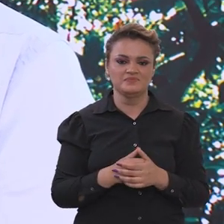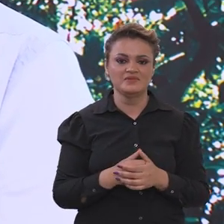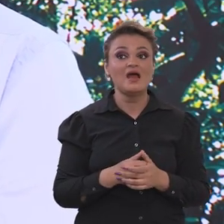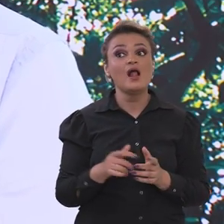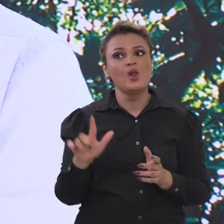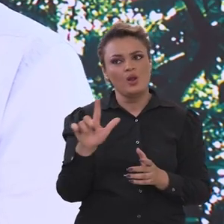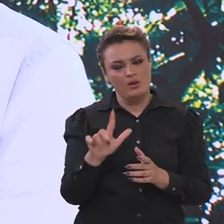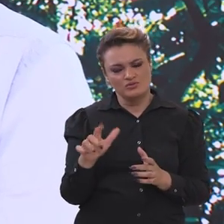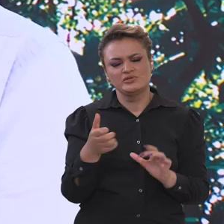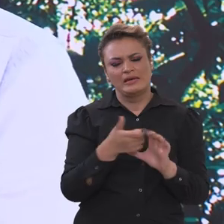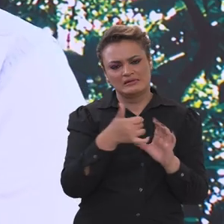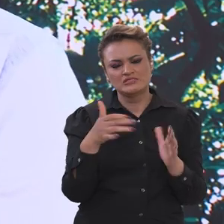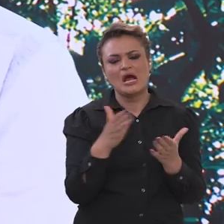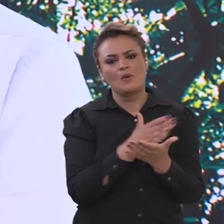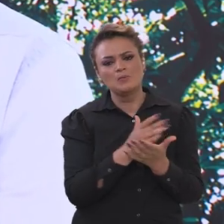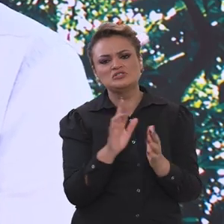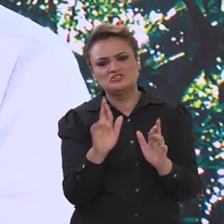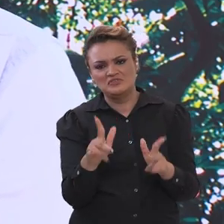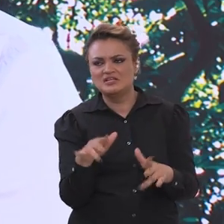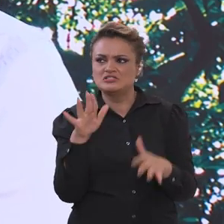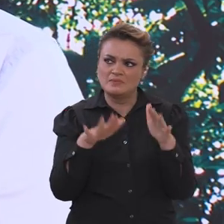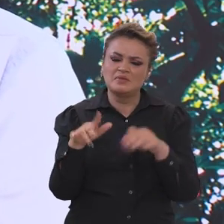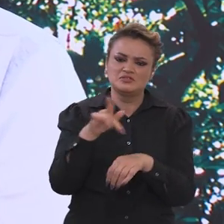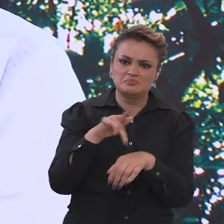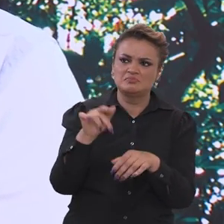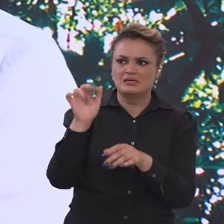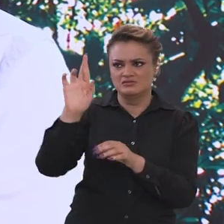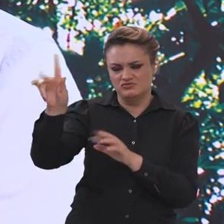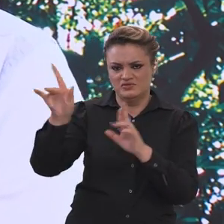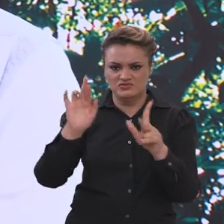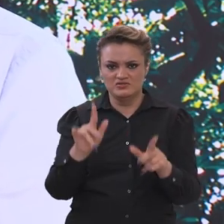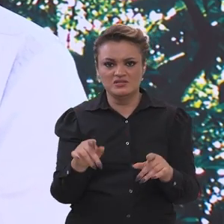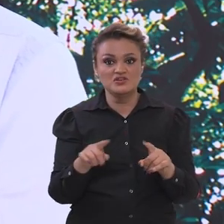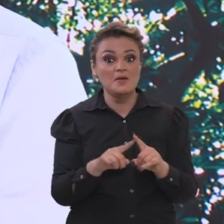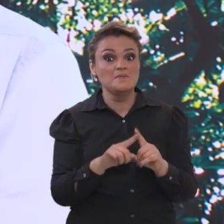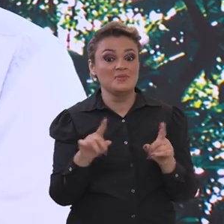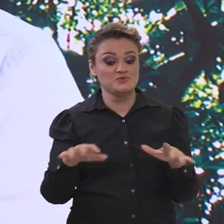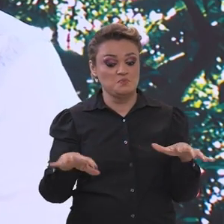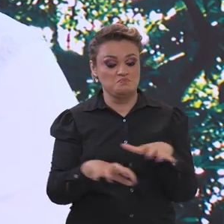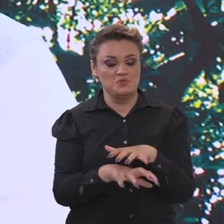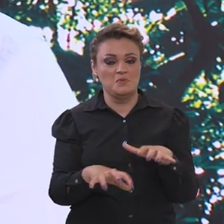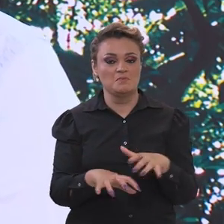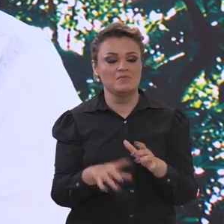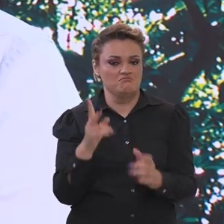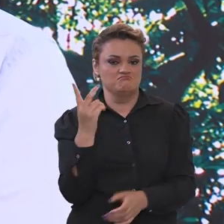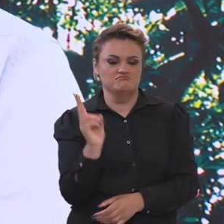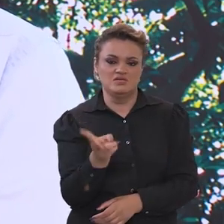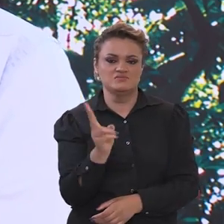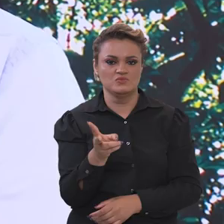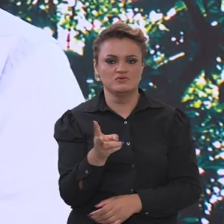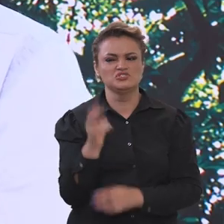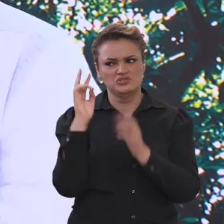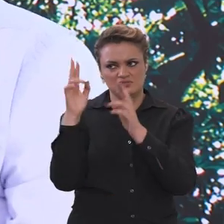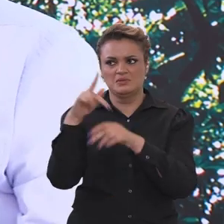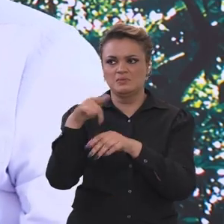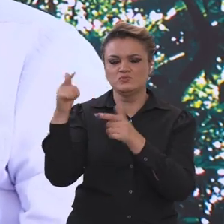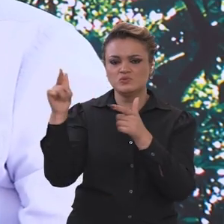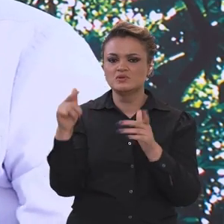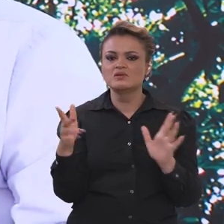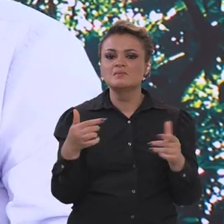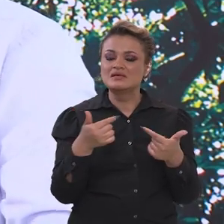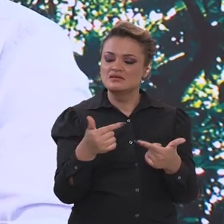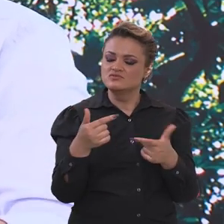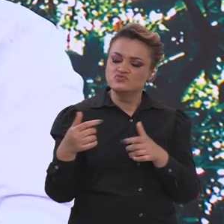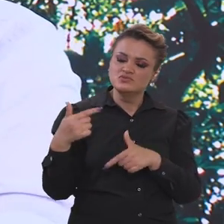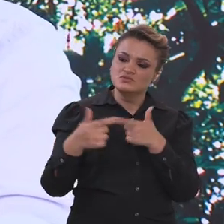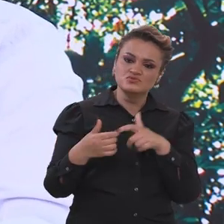claro, as peculiaridades de como cada país lida com isso, e nós temos que respeitar a soberania de cada país, mas